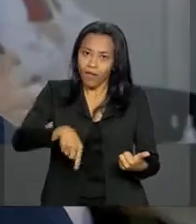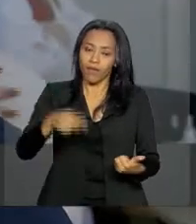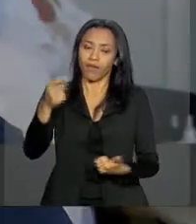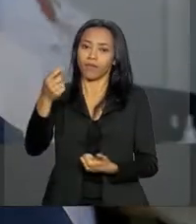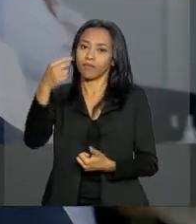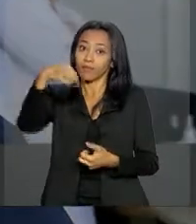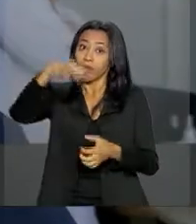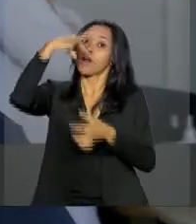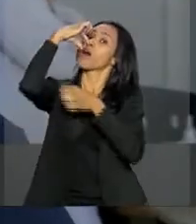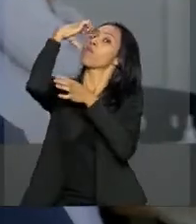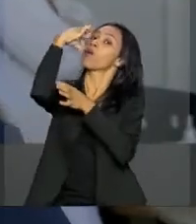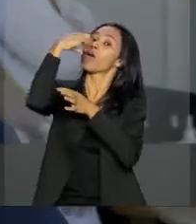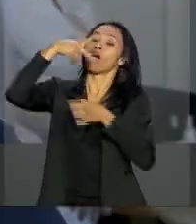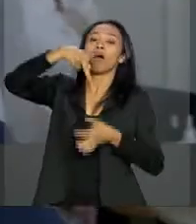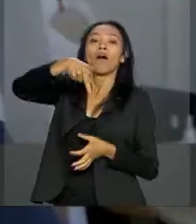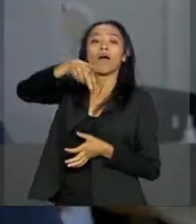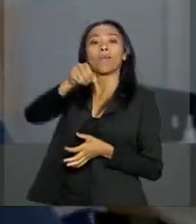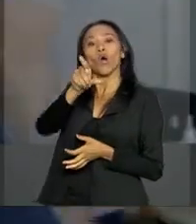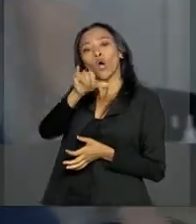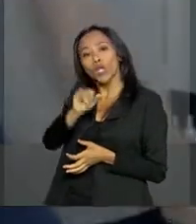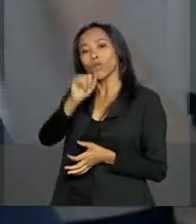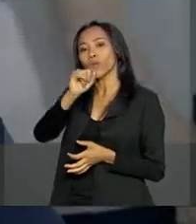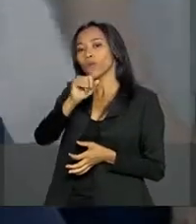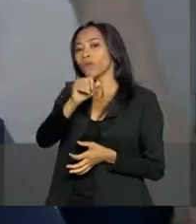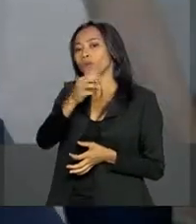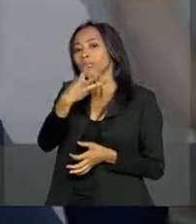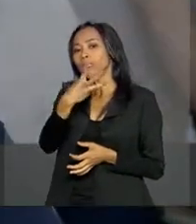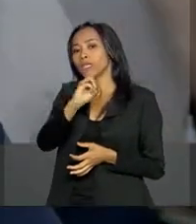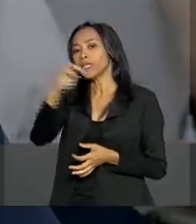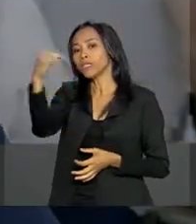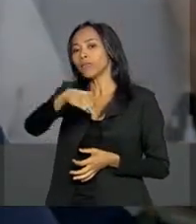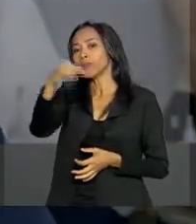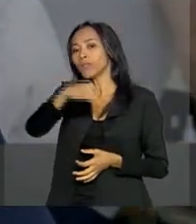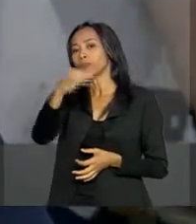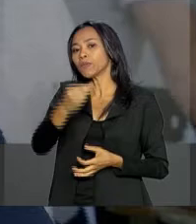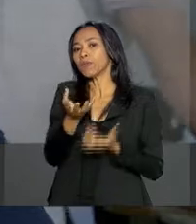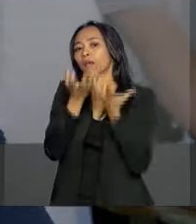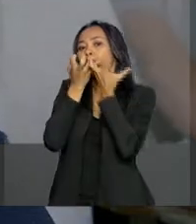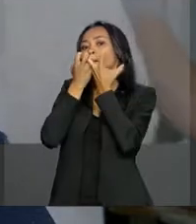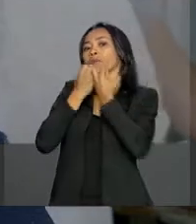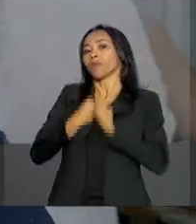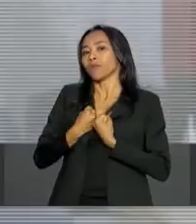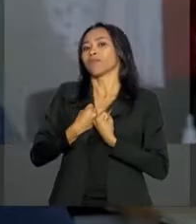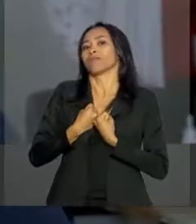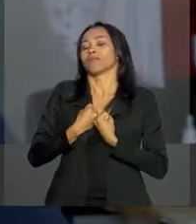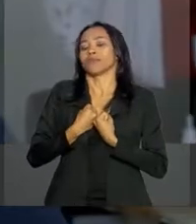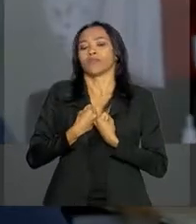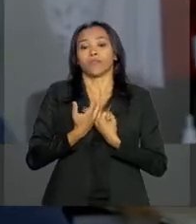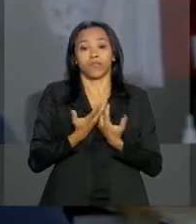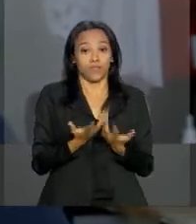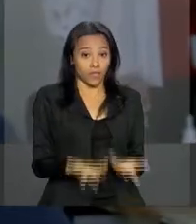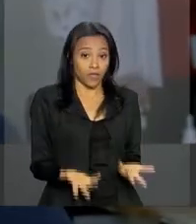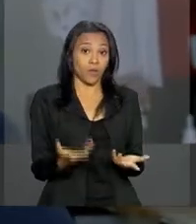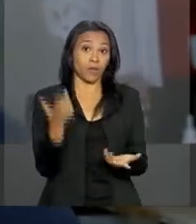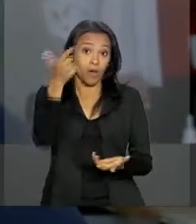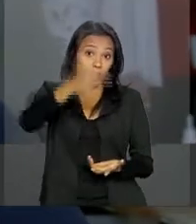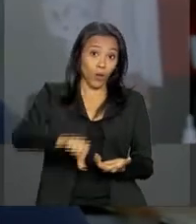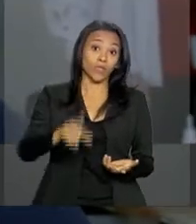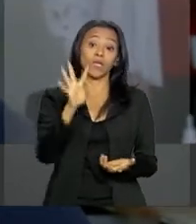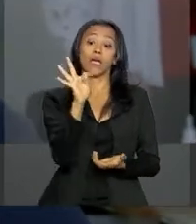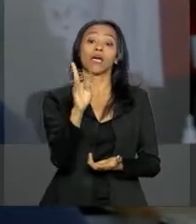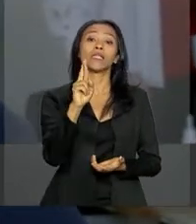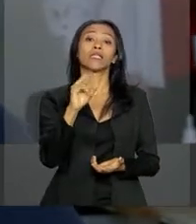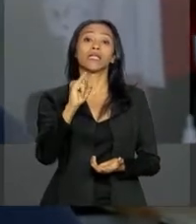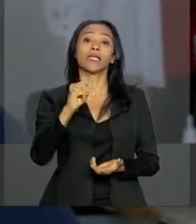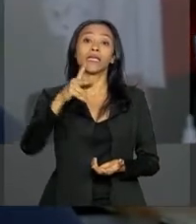feita dentro da boca, o processo demora cerca de 30 minutos para absorver essa vacina. Para a triplice viral, que